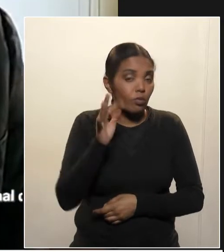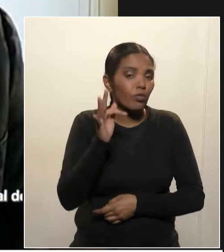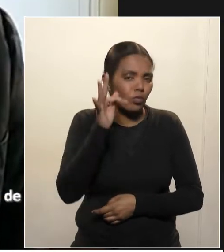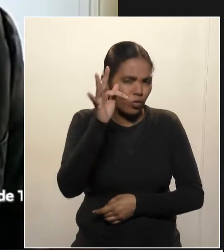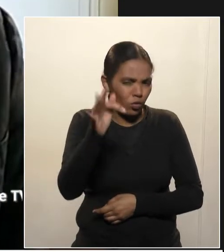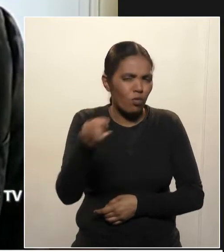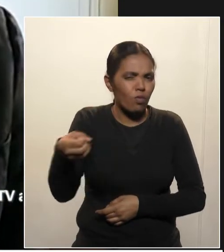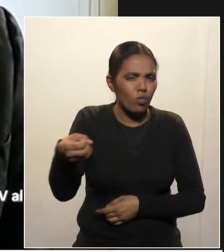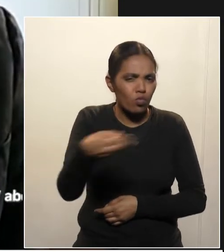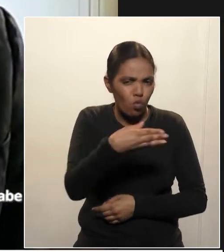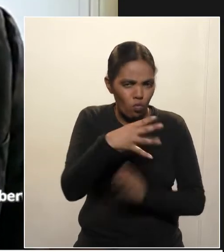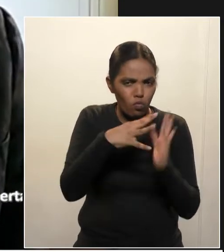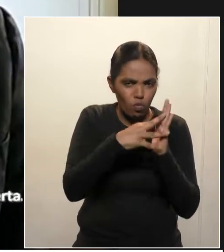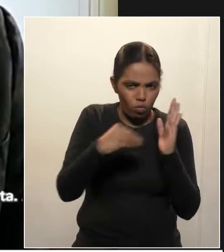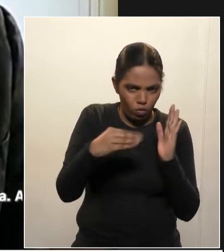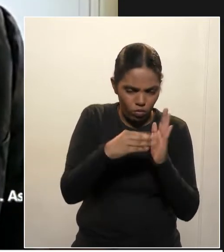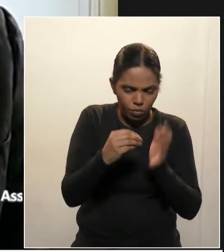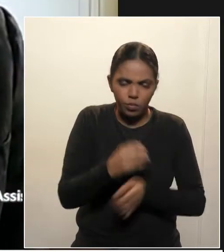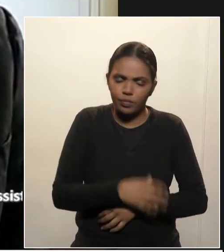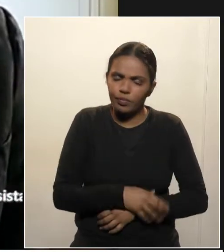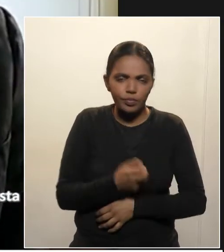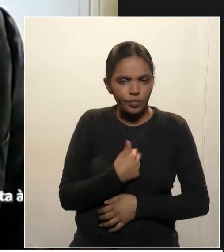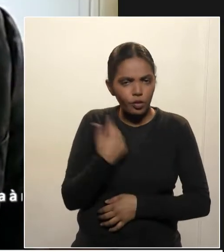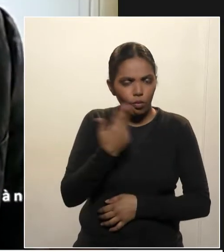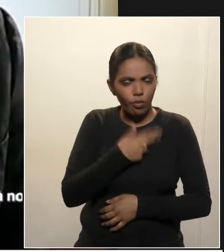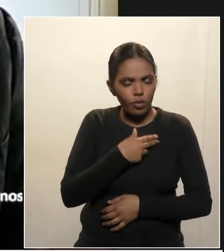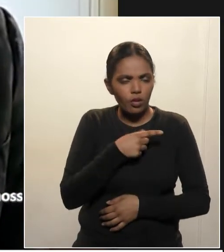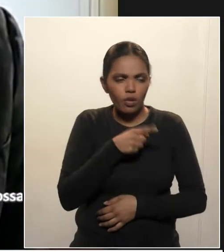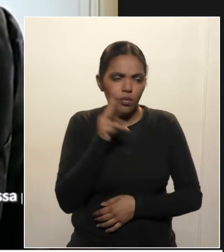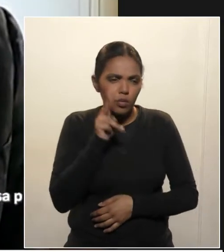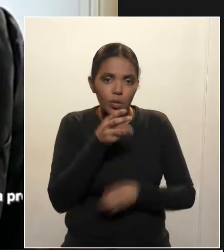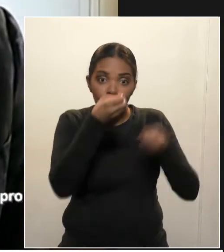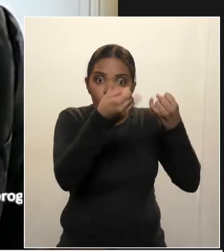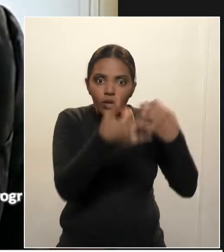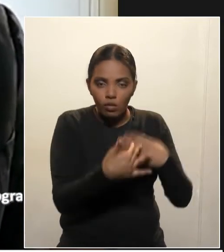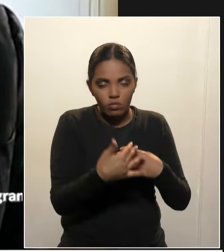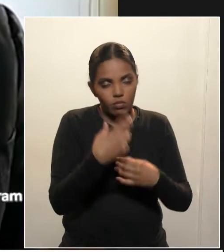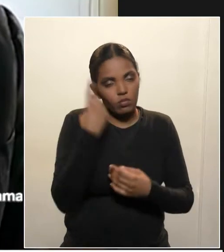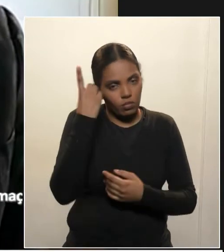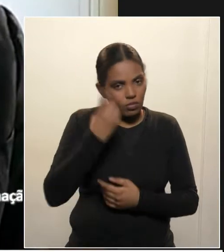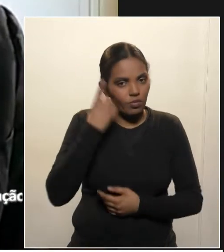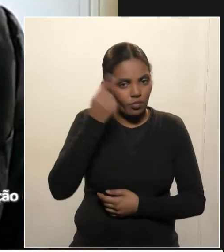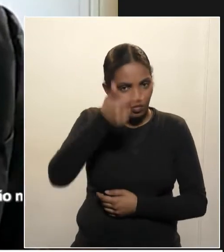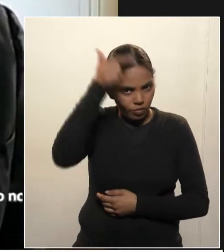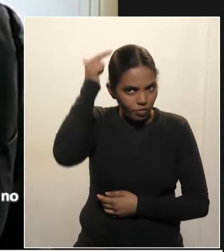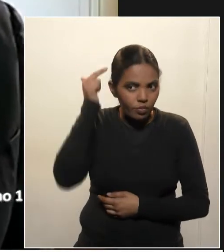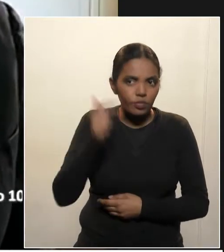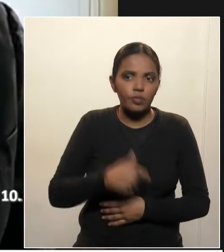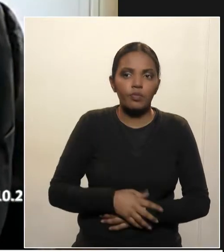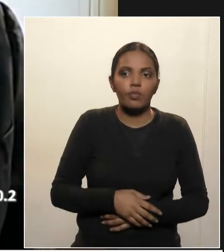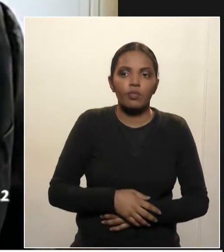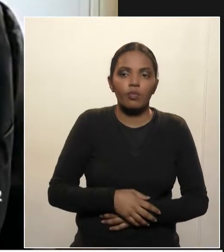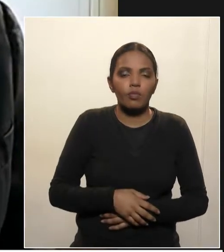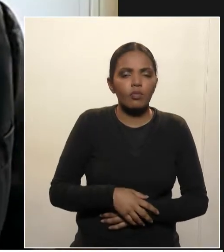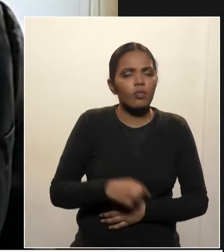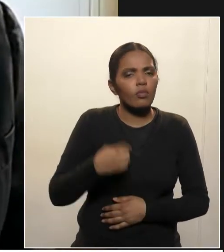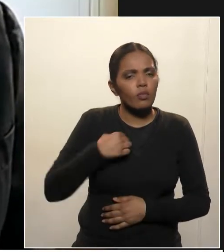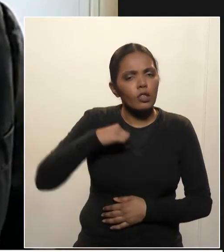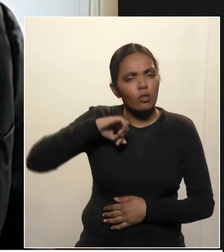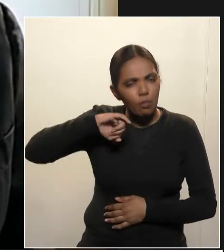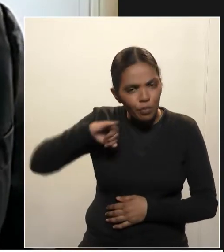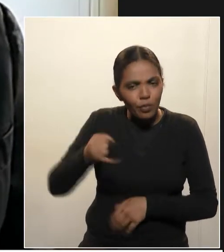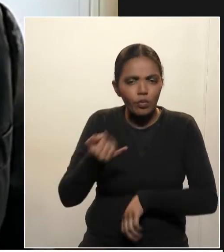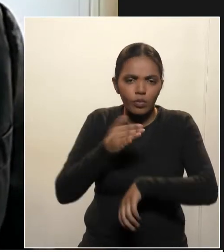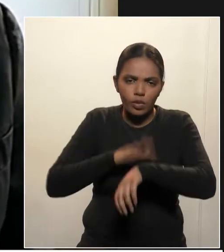futuro, o modelo de pedágio, a preocupação do deputado Romanelli. Eu queria aproveitar esse tempo